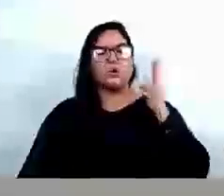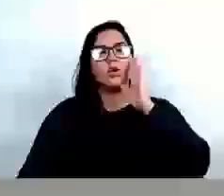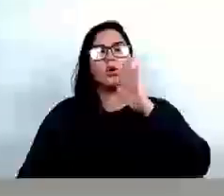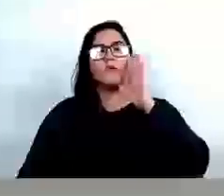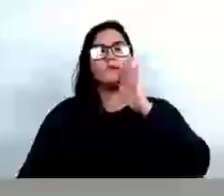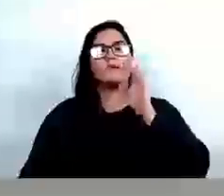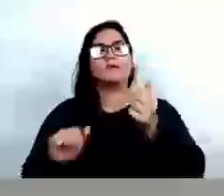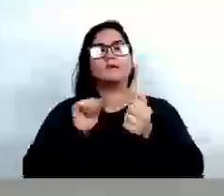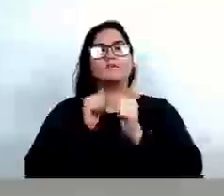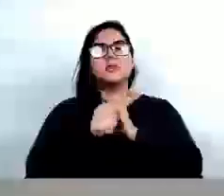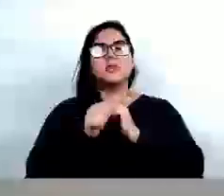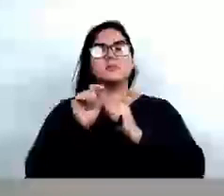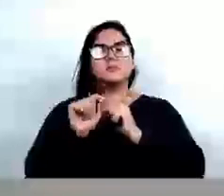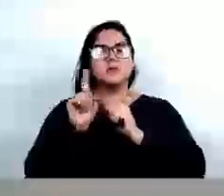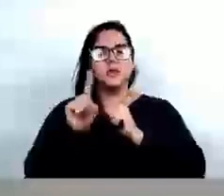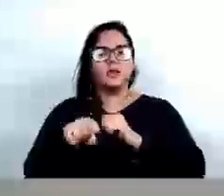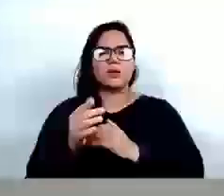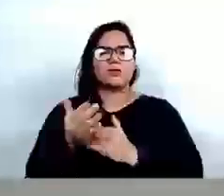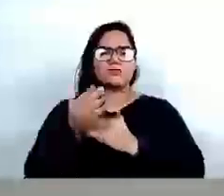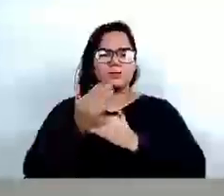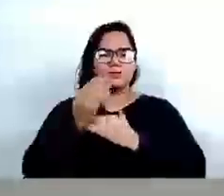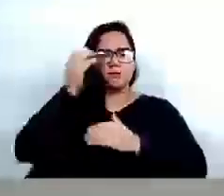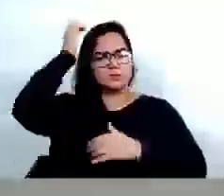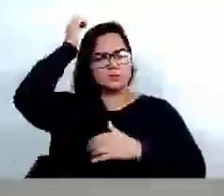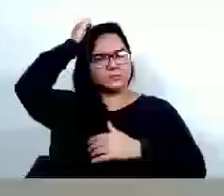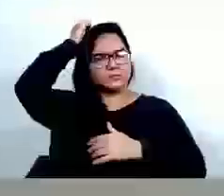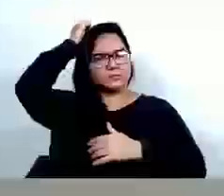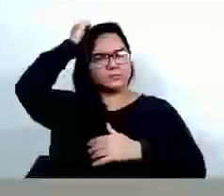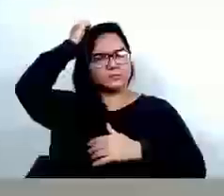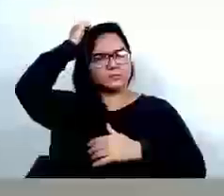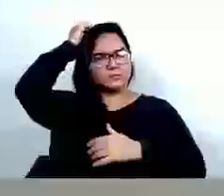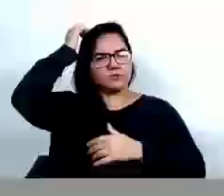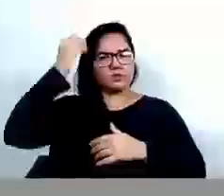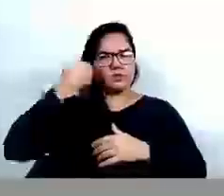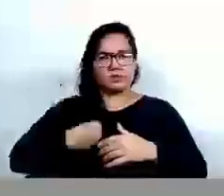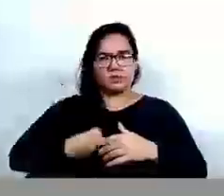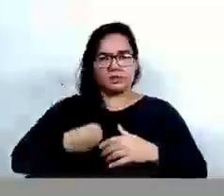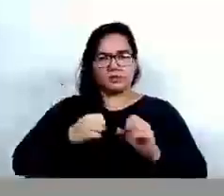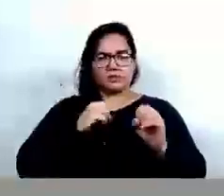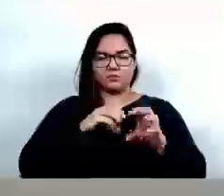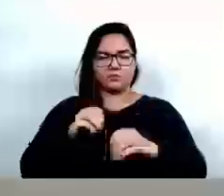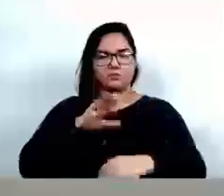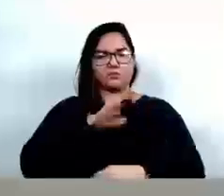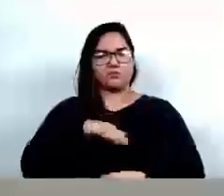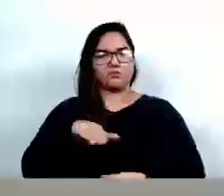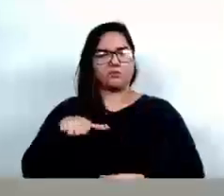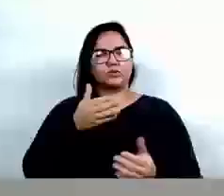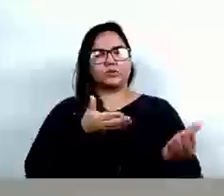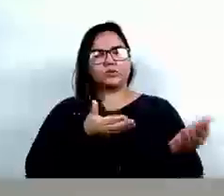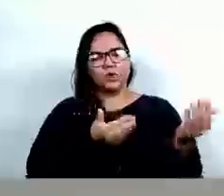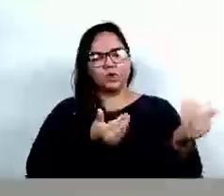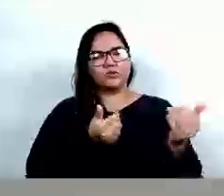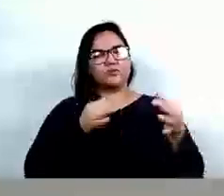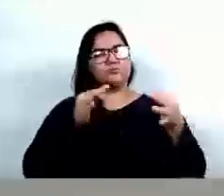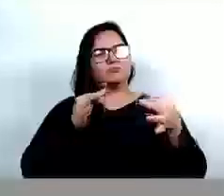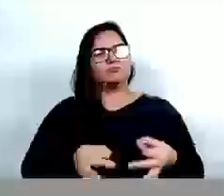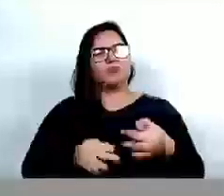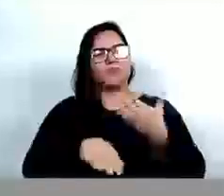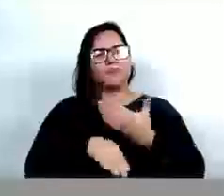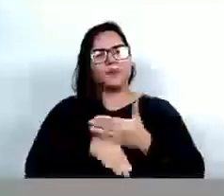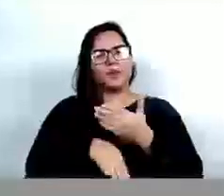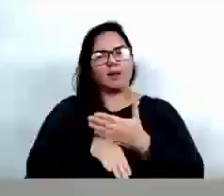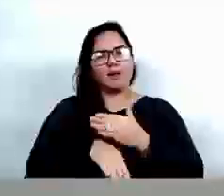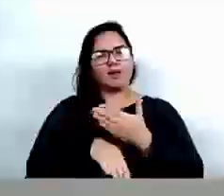serve como sustento na educação das crianças, dos jovens, e tenho certeza que a prática do esporte junto